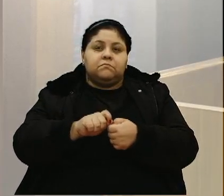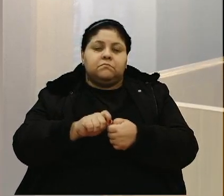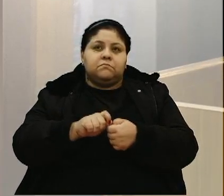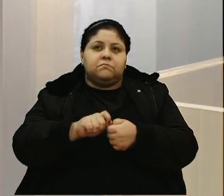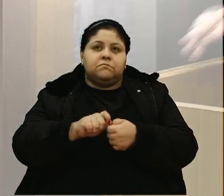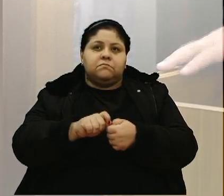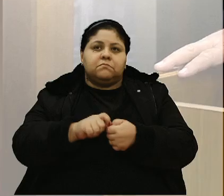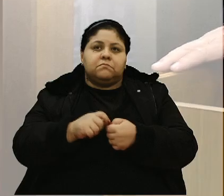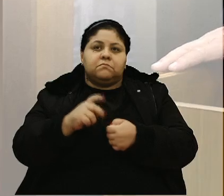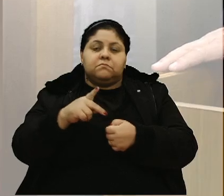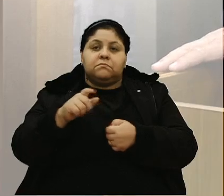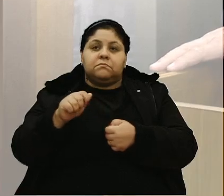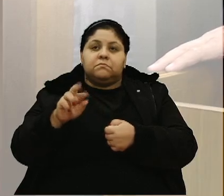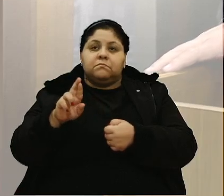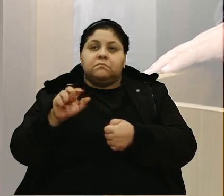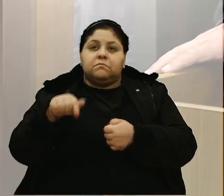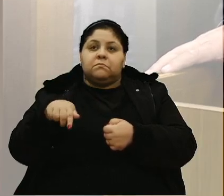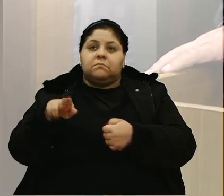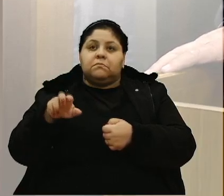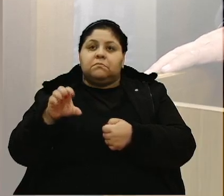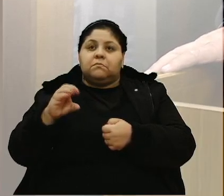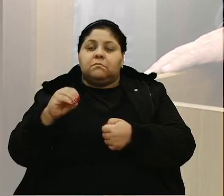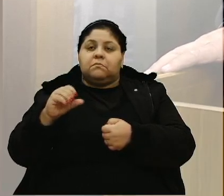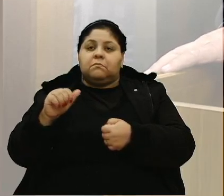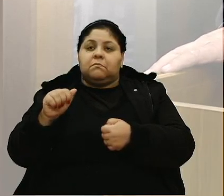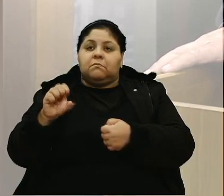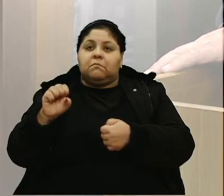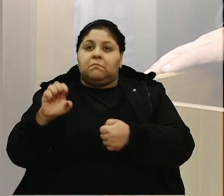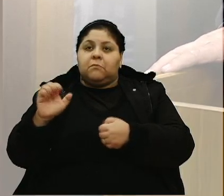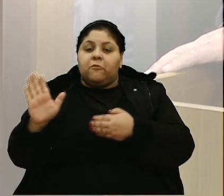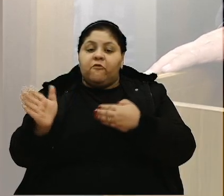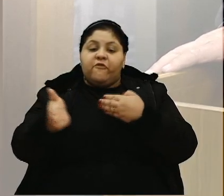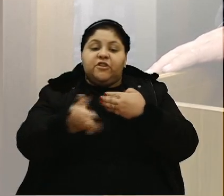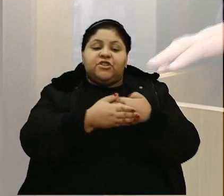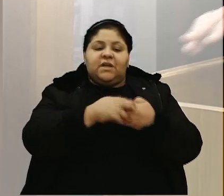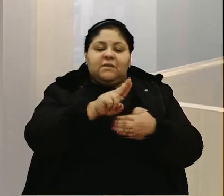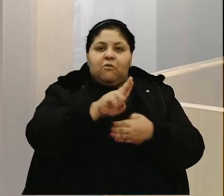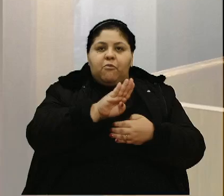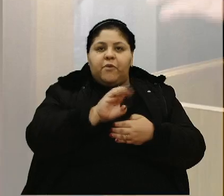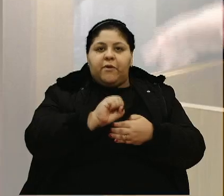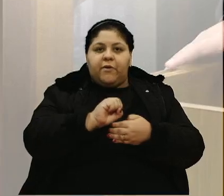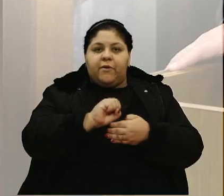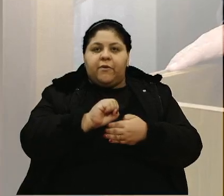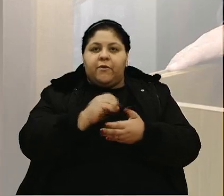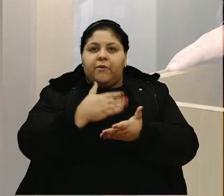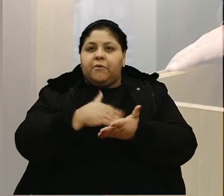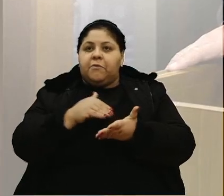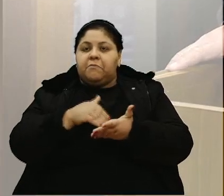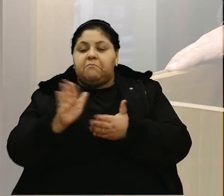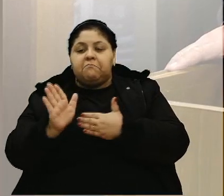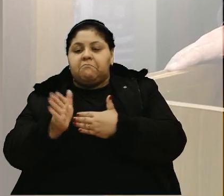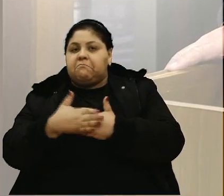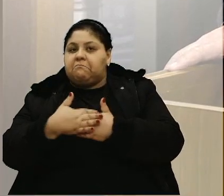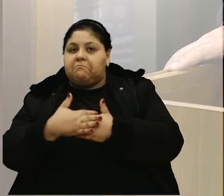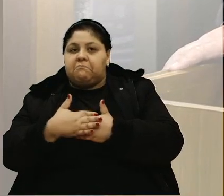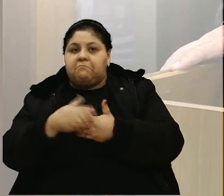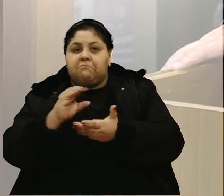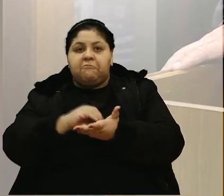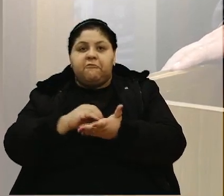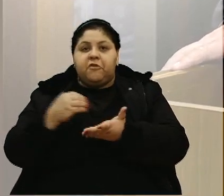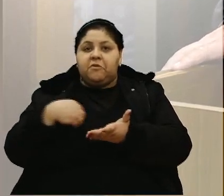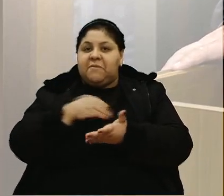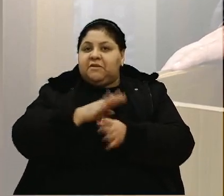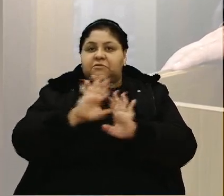no Parque Oasis. Foi fechada a UBS do Parque Oasis. E a do centenário também tá fechada, então aí não falta médico.